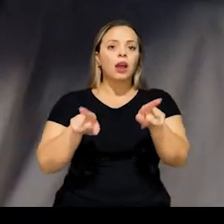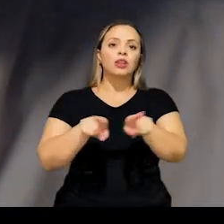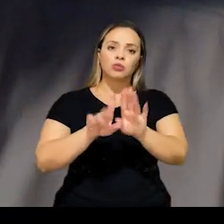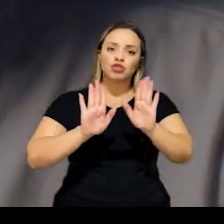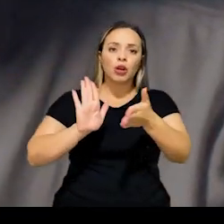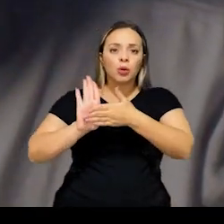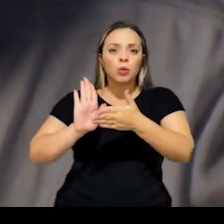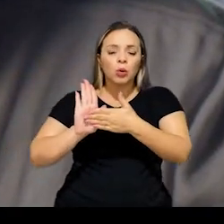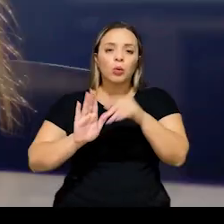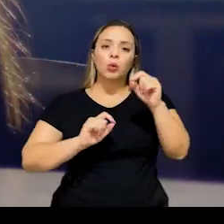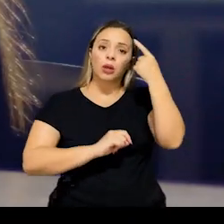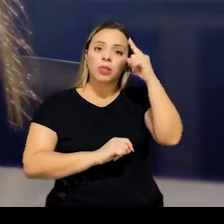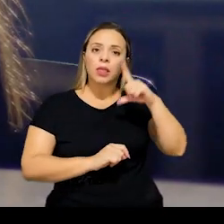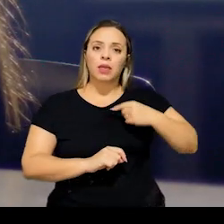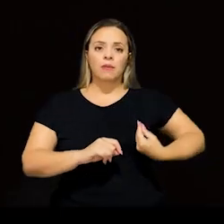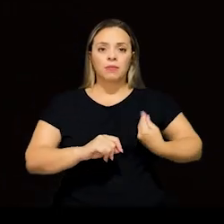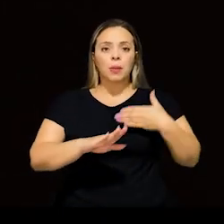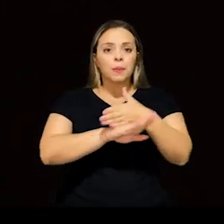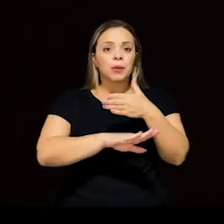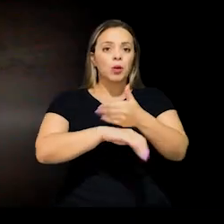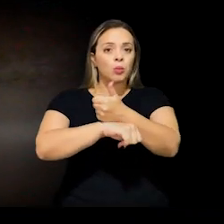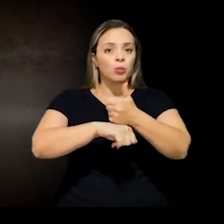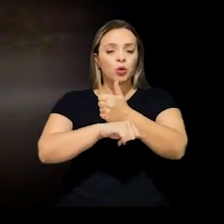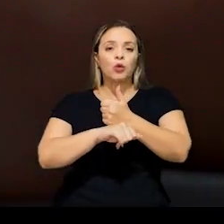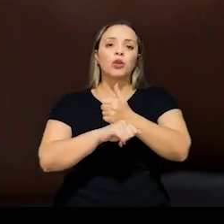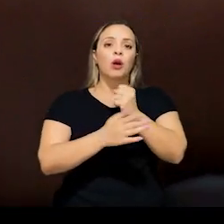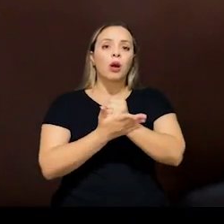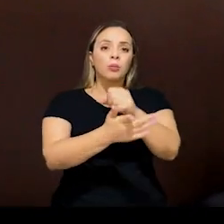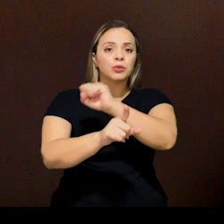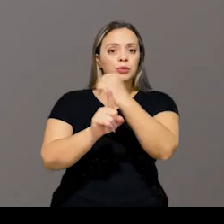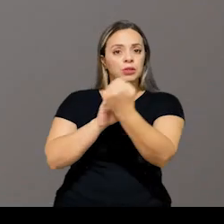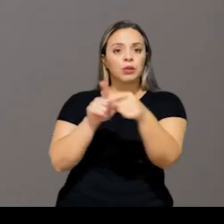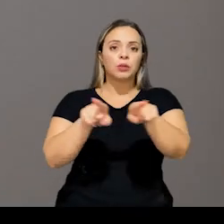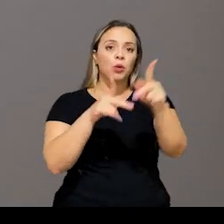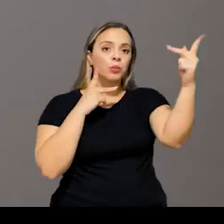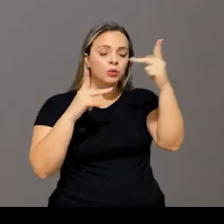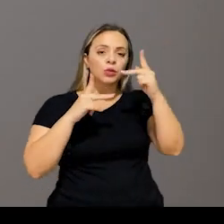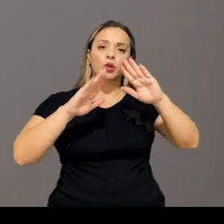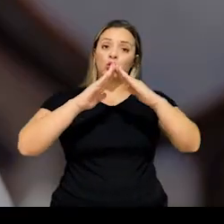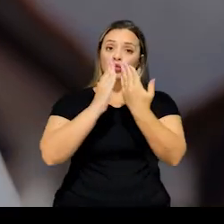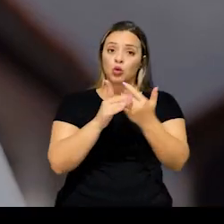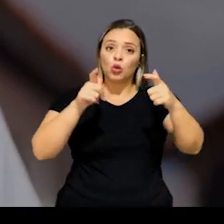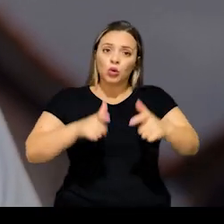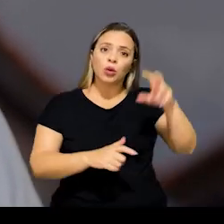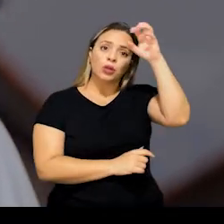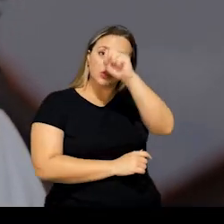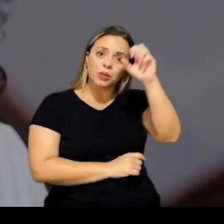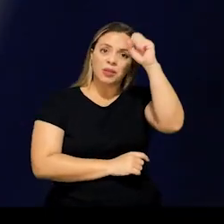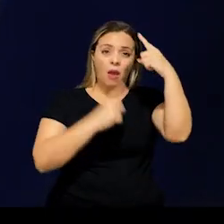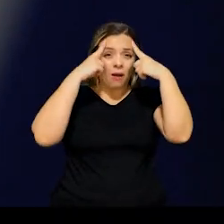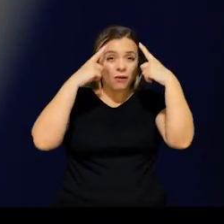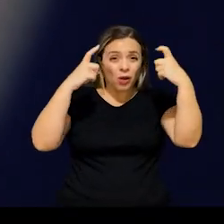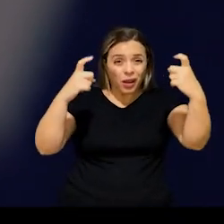A AL também propôs a iniciativa de prever a presença de assistentes sociais e psicólogos na rede de ensino. Escola deve